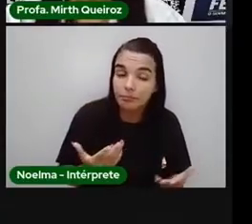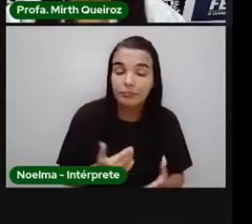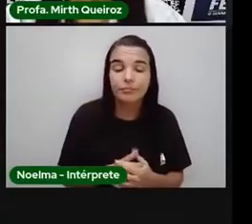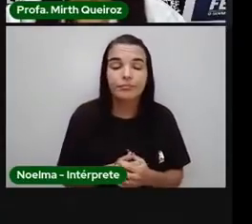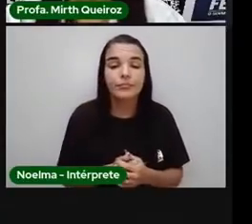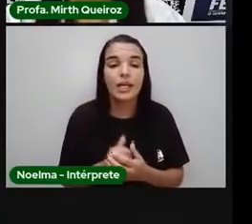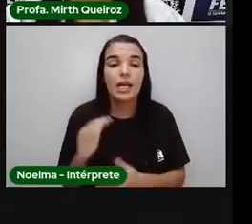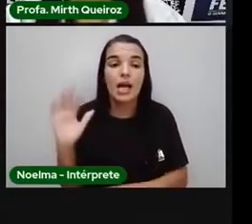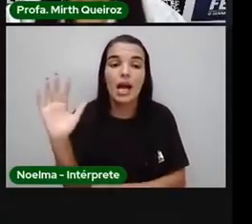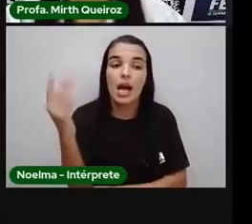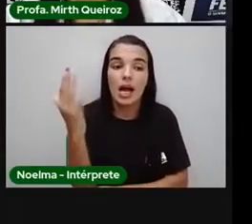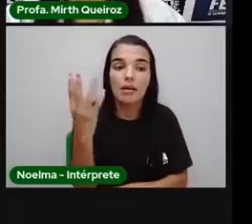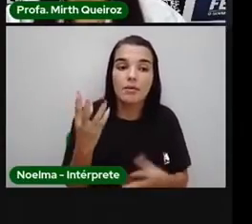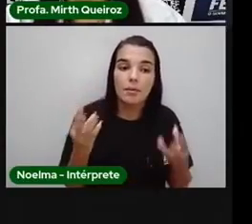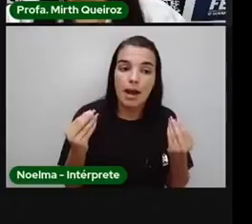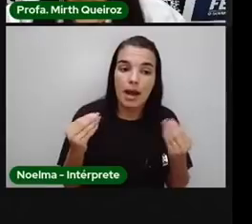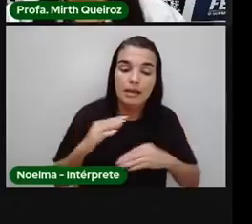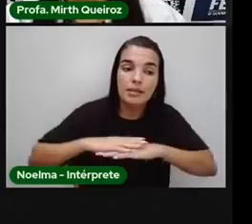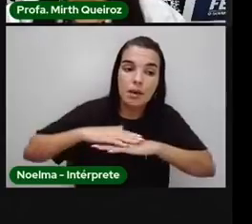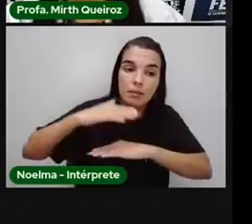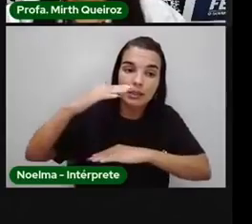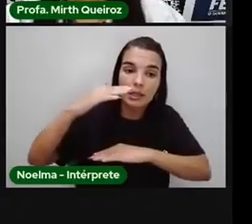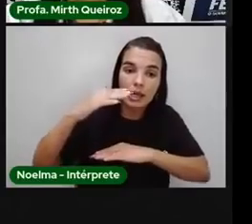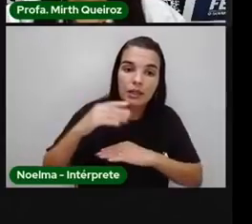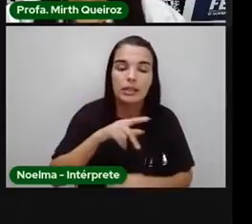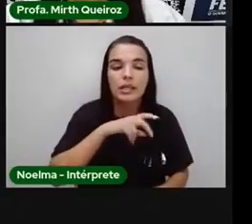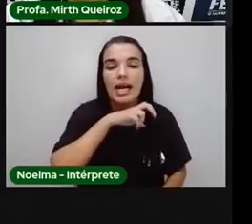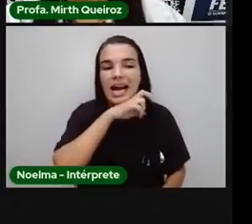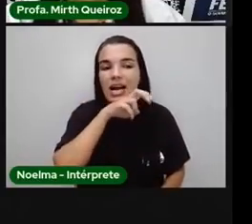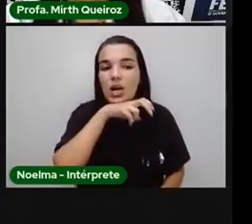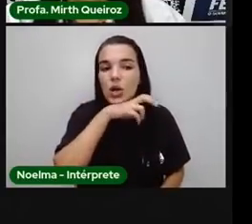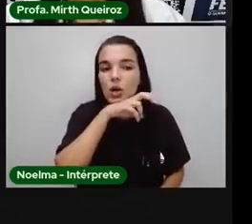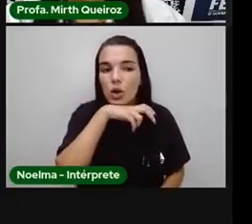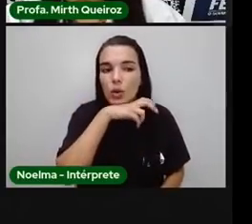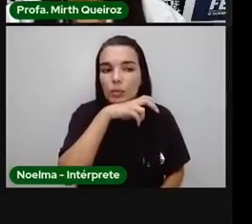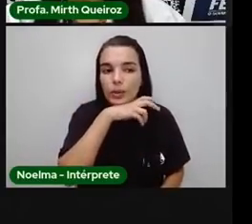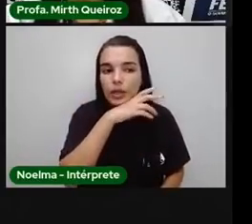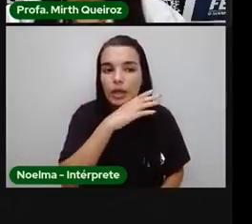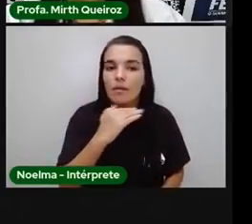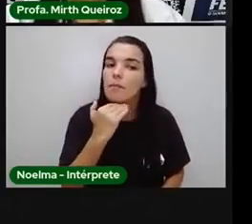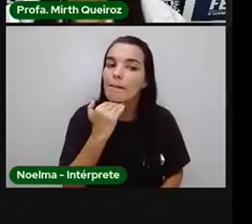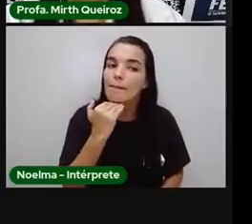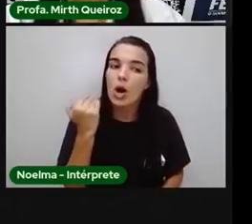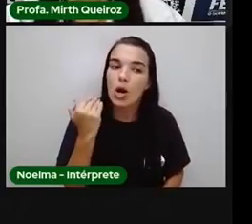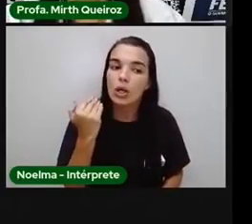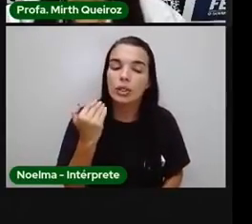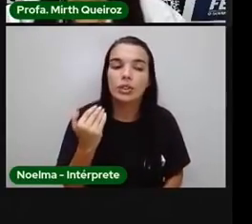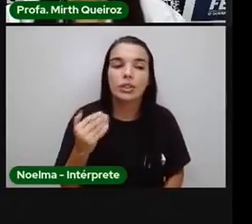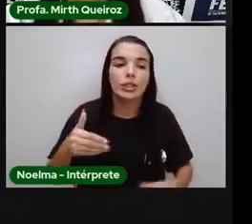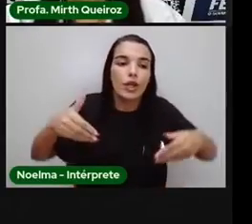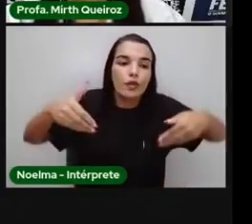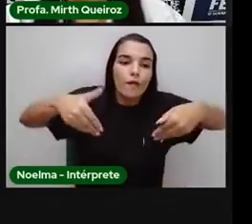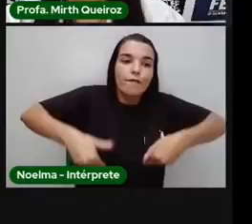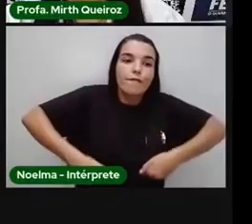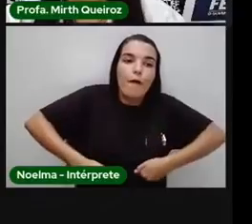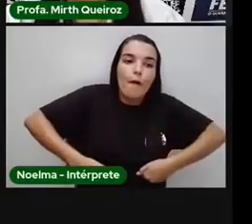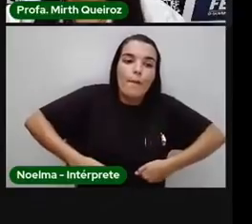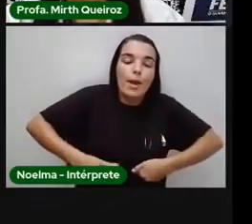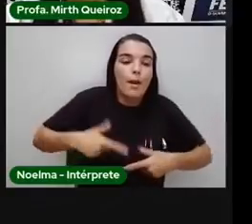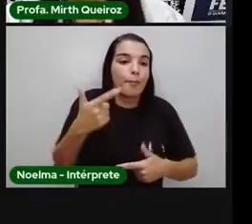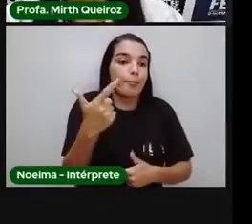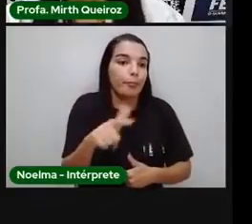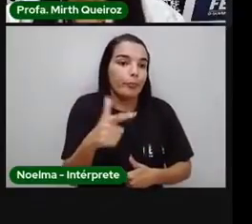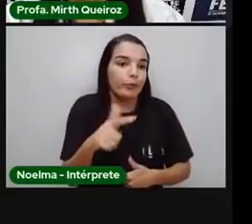aumentar a quantidade. A cobra, ela vai morrer sem come, porque ela não vai ter mais alimento.